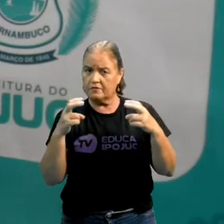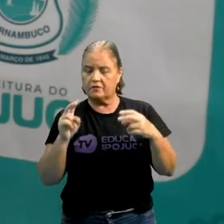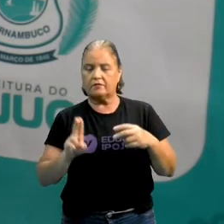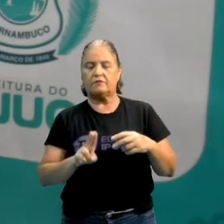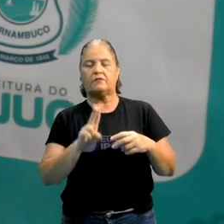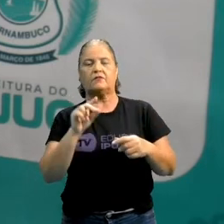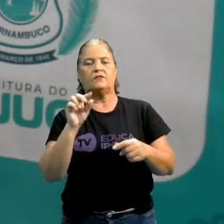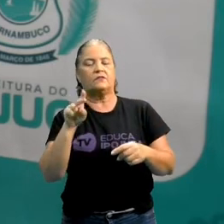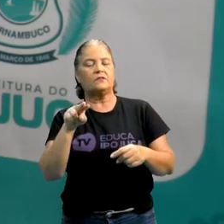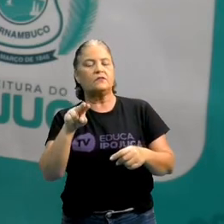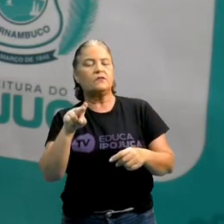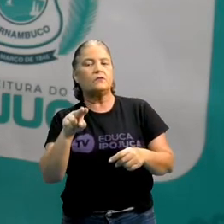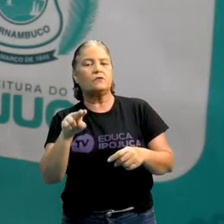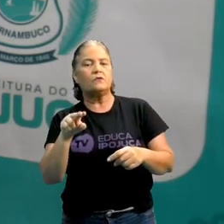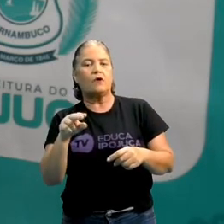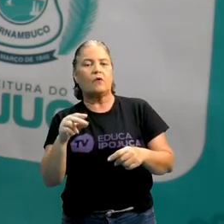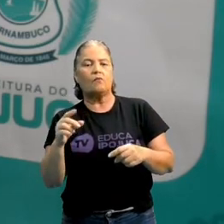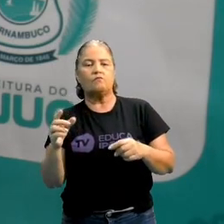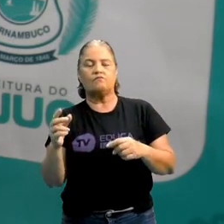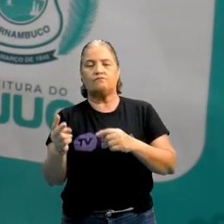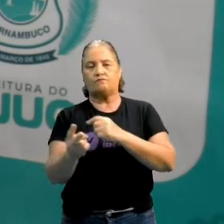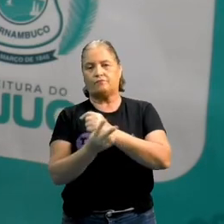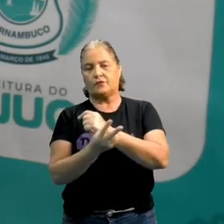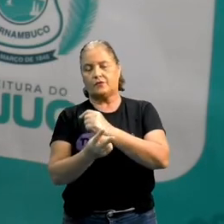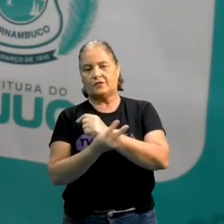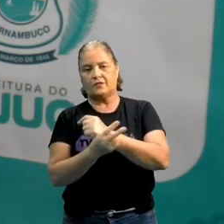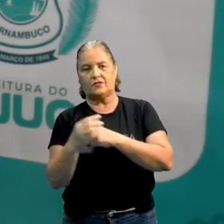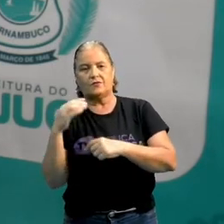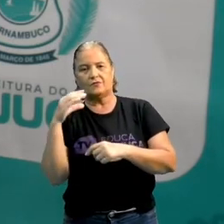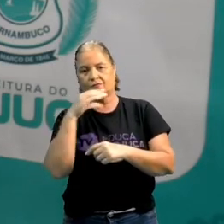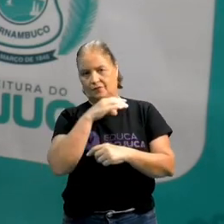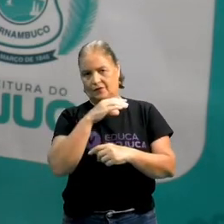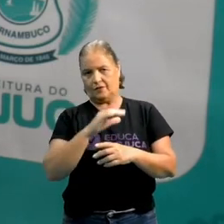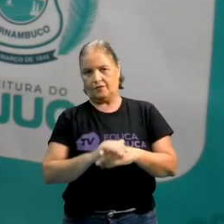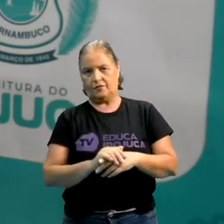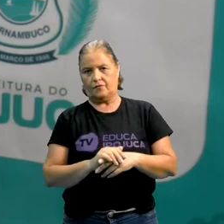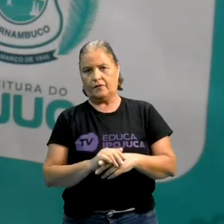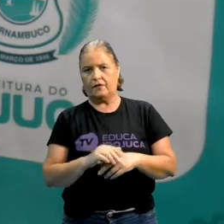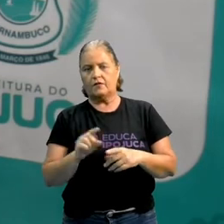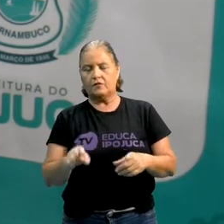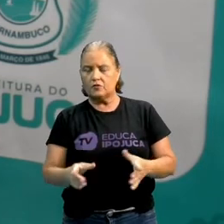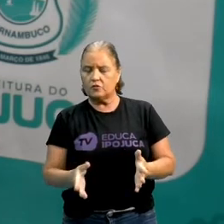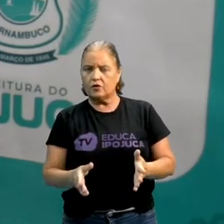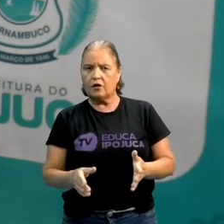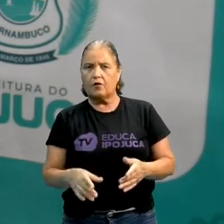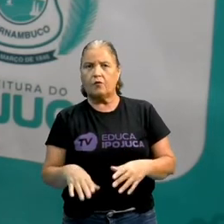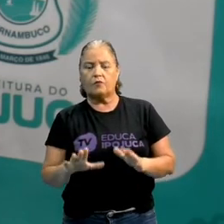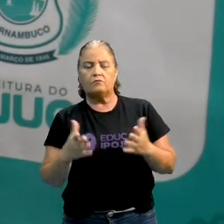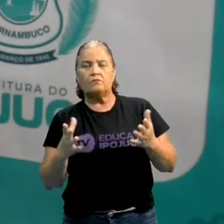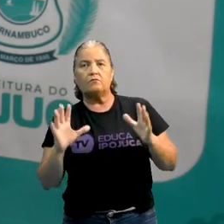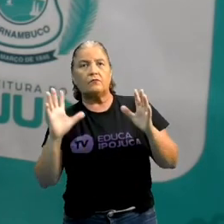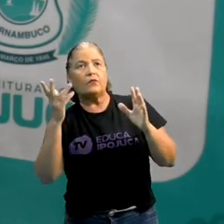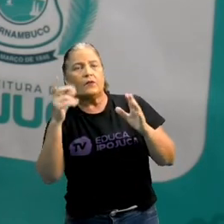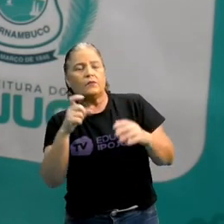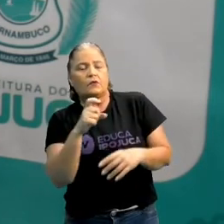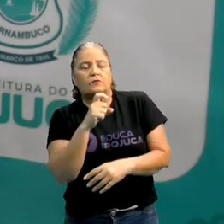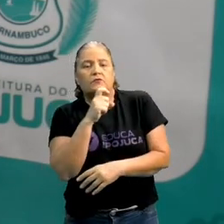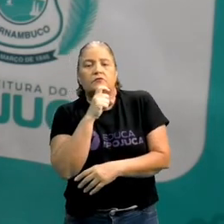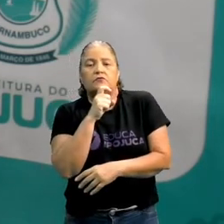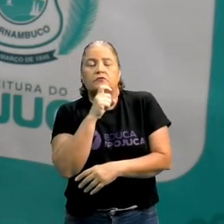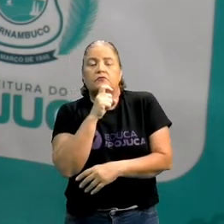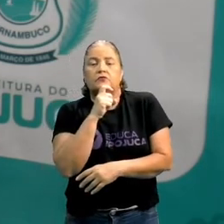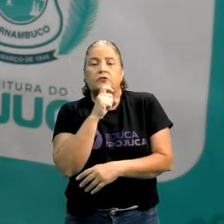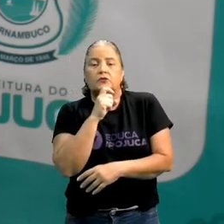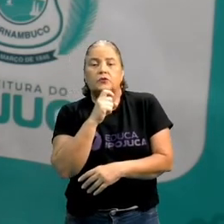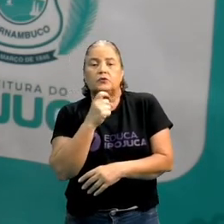térmico. Vocês já tiveram aquela sensação de quando está muito frio, muito frio. O que é que acontece com os pelos do